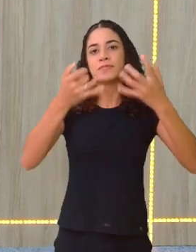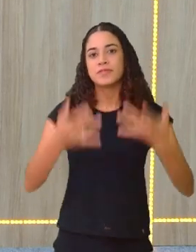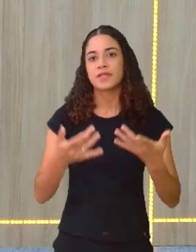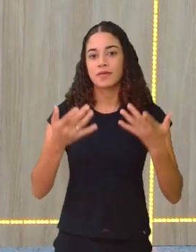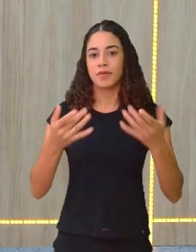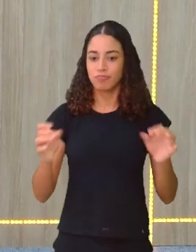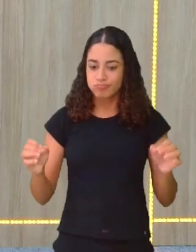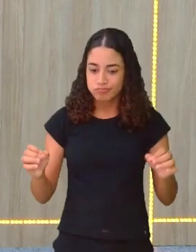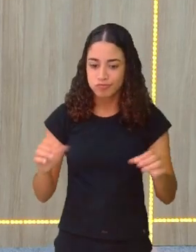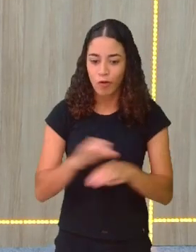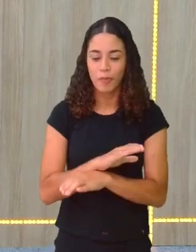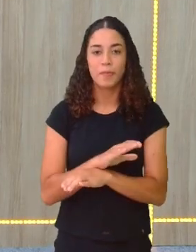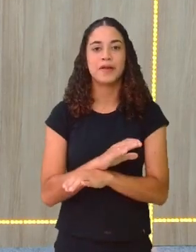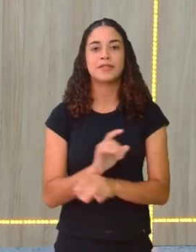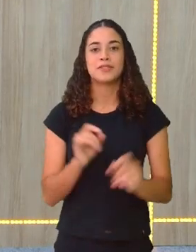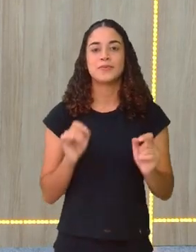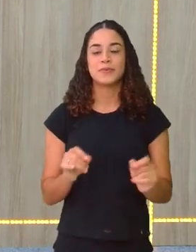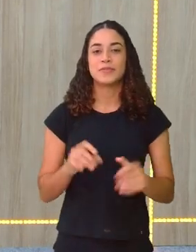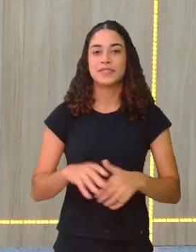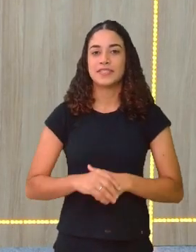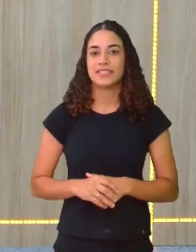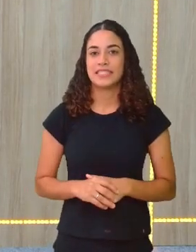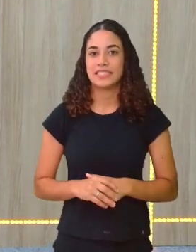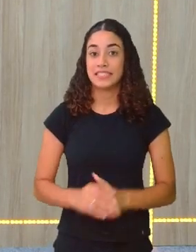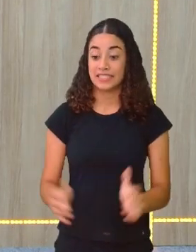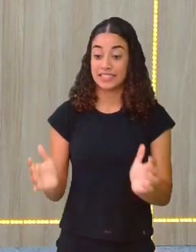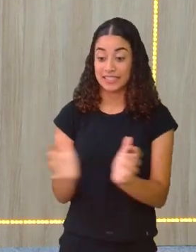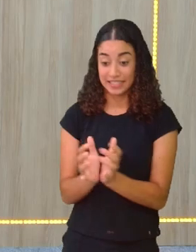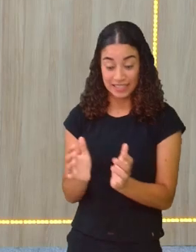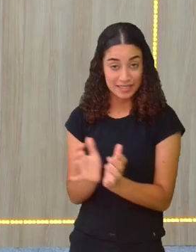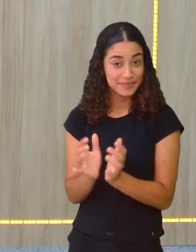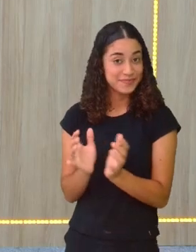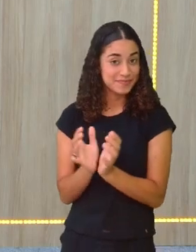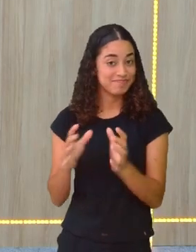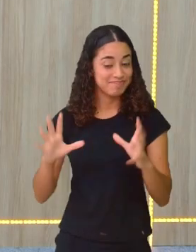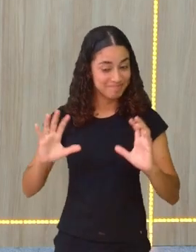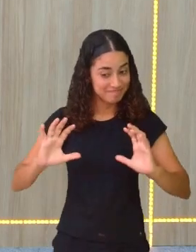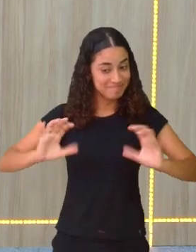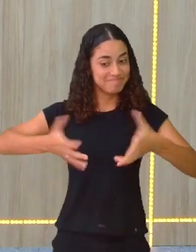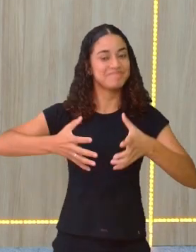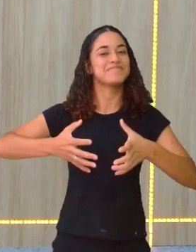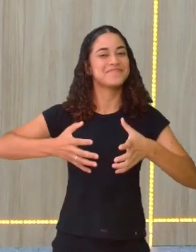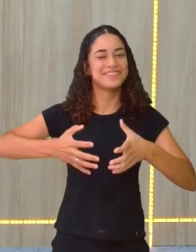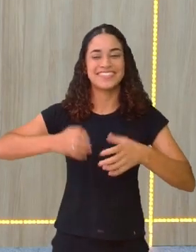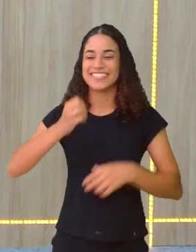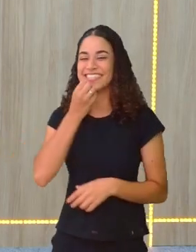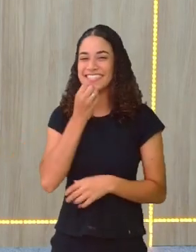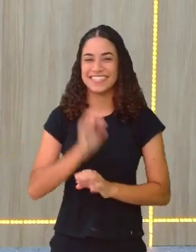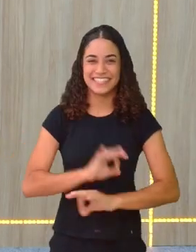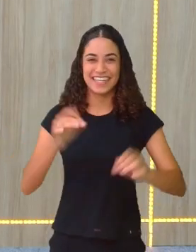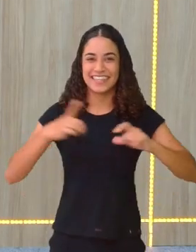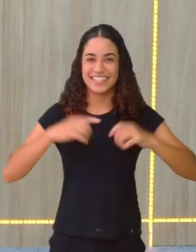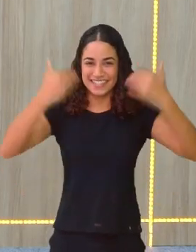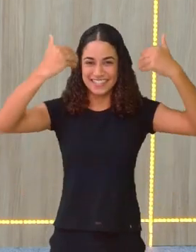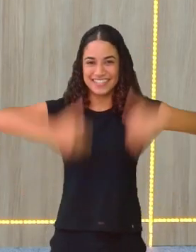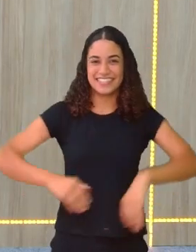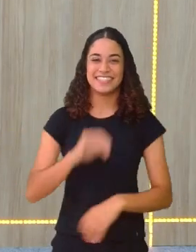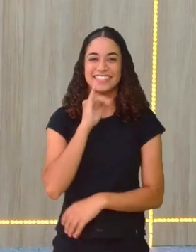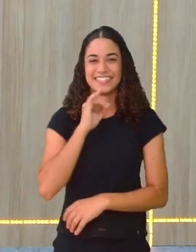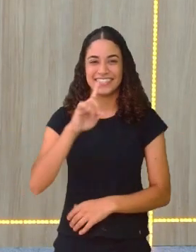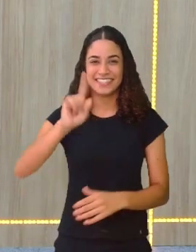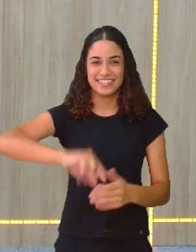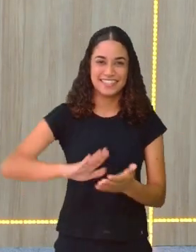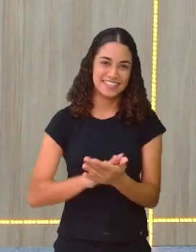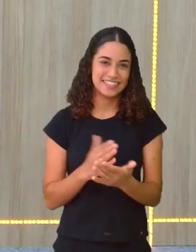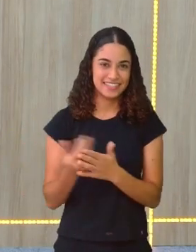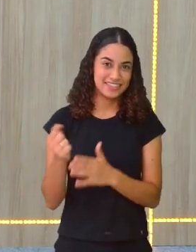completar esse time, ótimo. Tem Ingrid fazendo